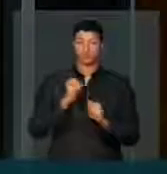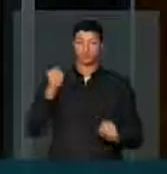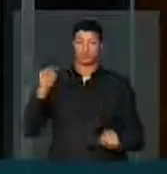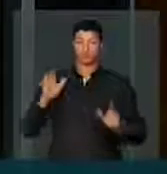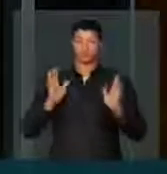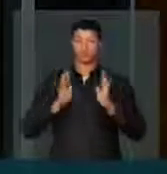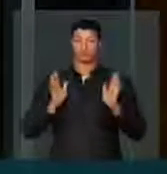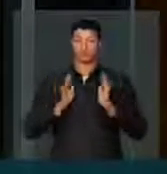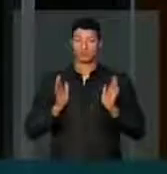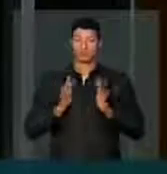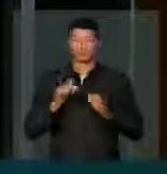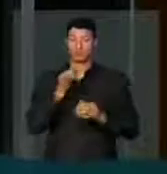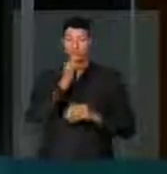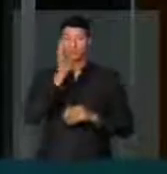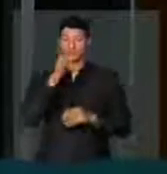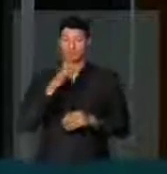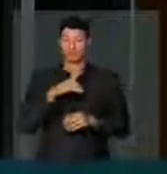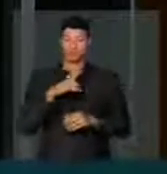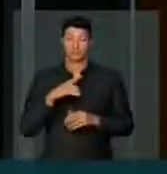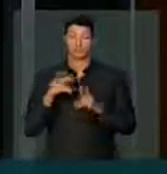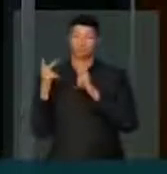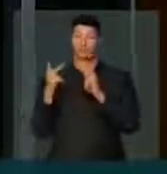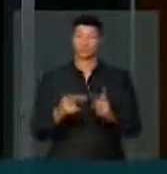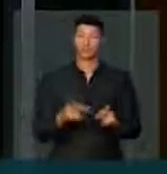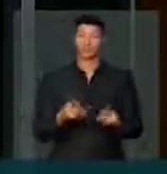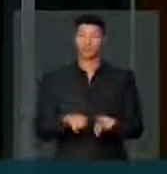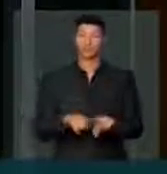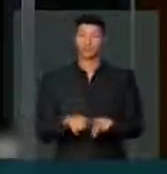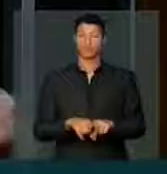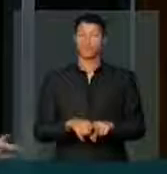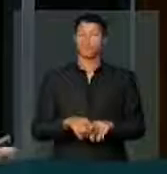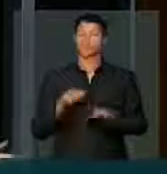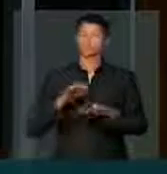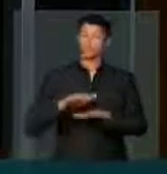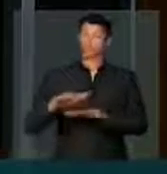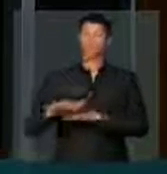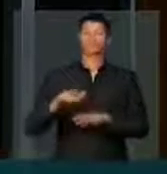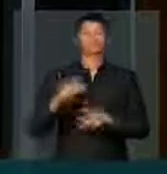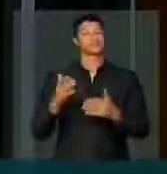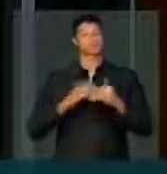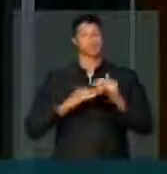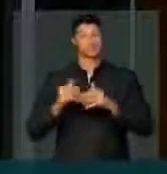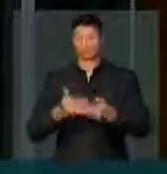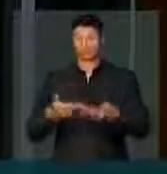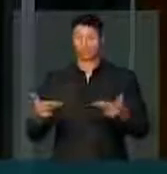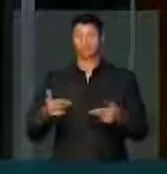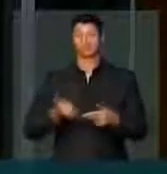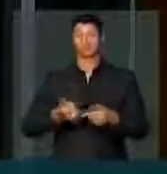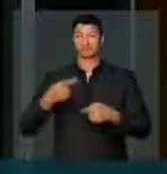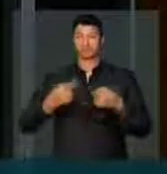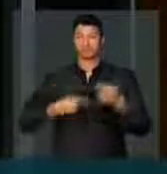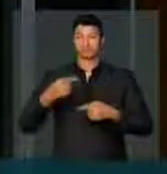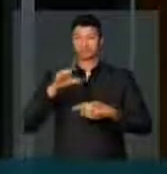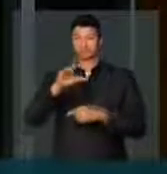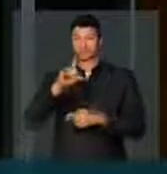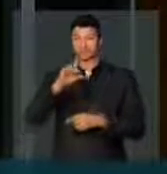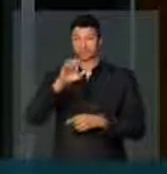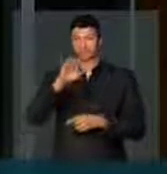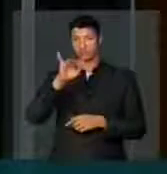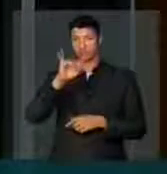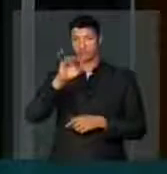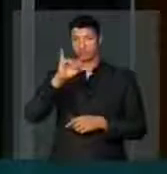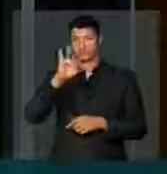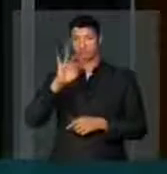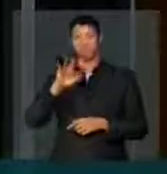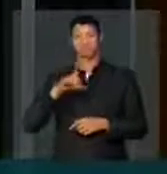fortunas. Inclusive já existem projetos tramitando nesse sentido. Discutir o déficit, ok.